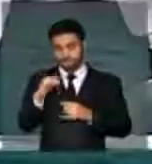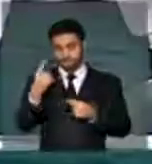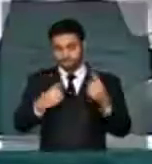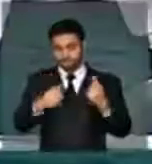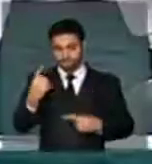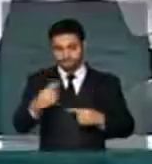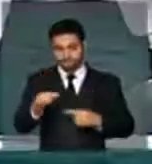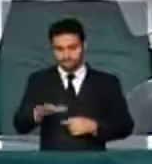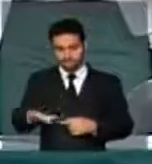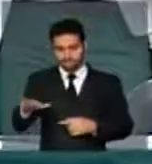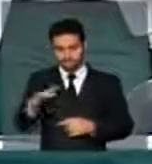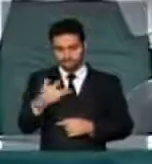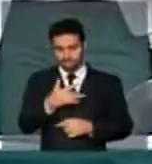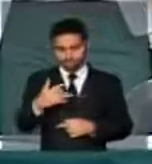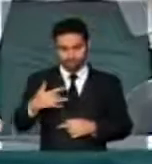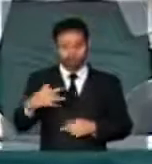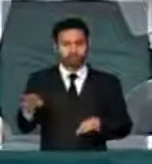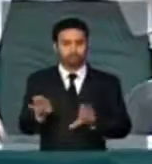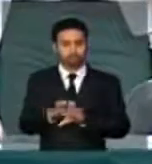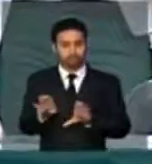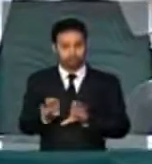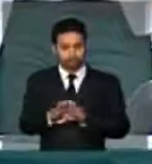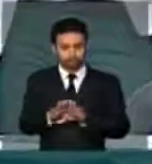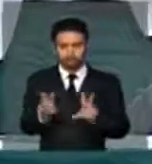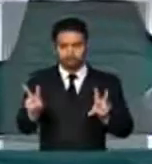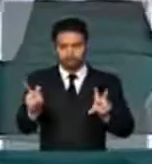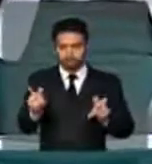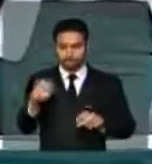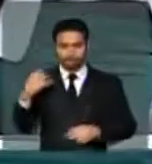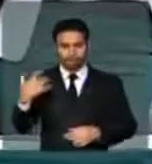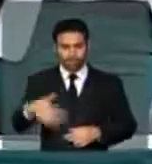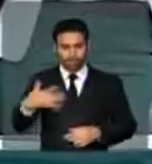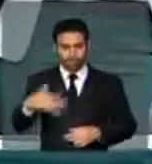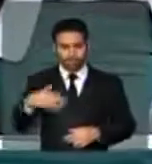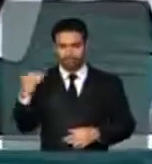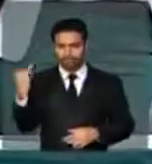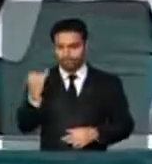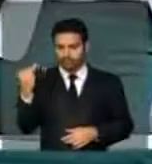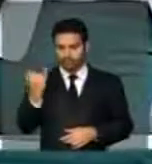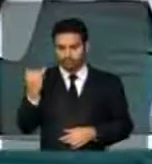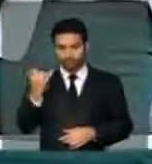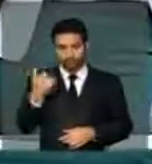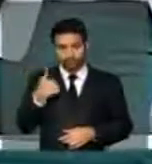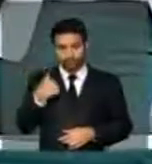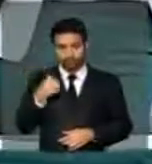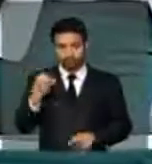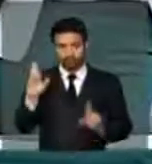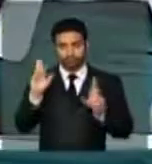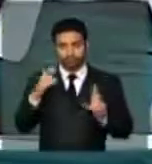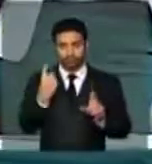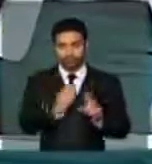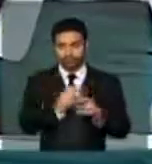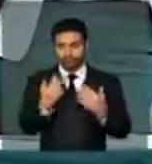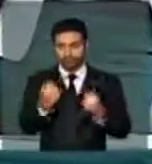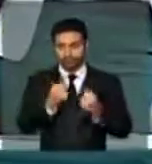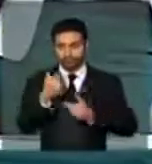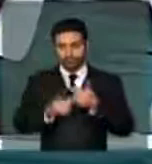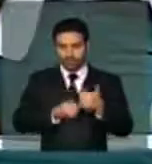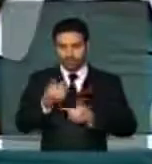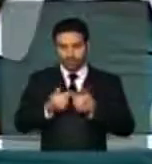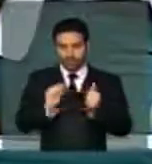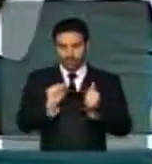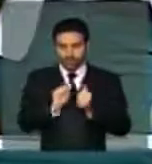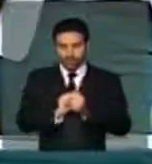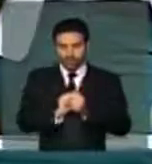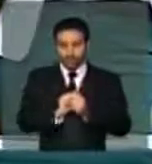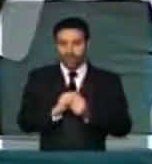de saúde, é também um tema de grande importância, relevante, e que eu espero que nós possamos fazer um trabalho conjunto, Pacto